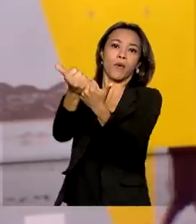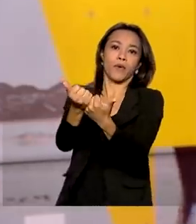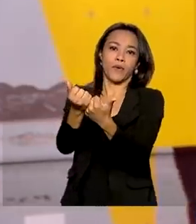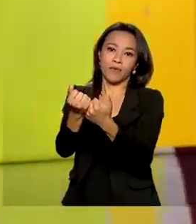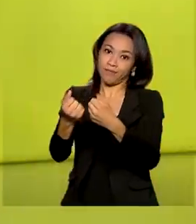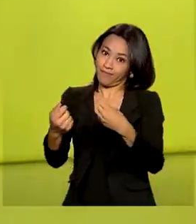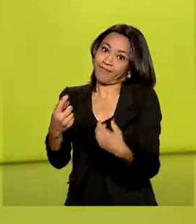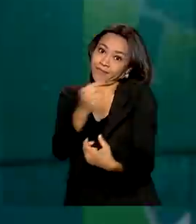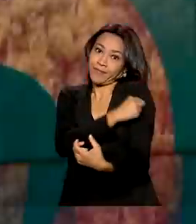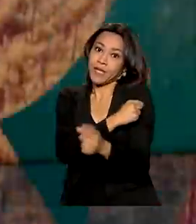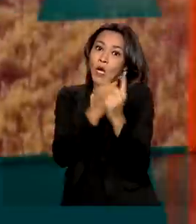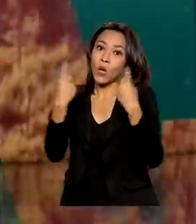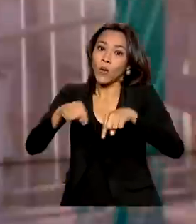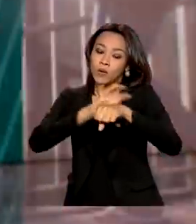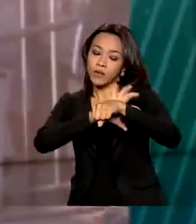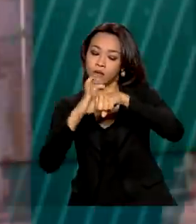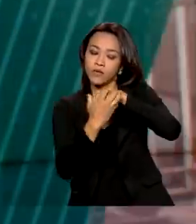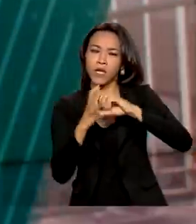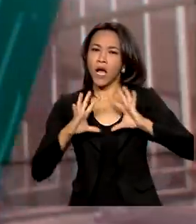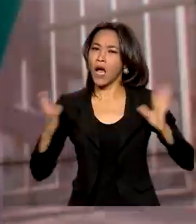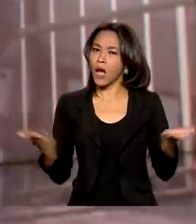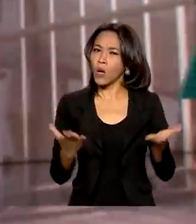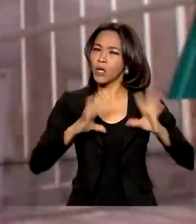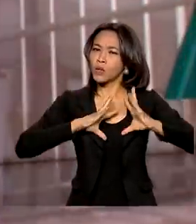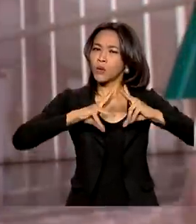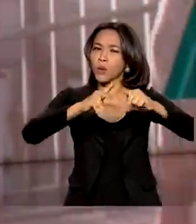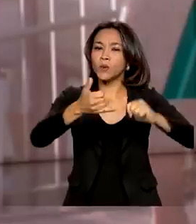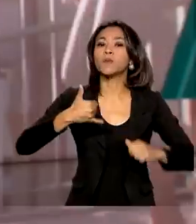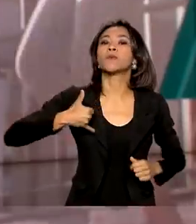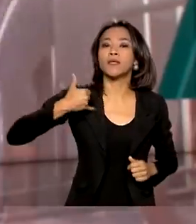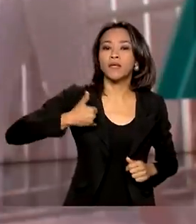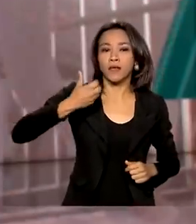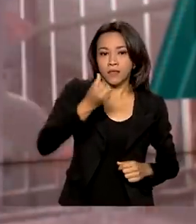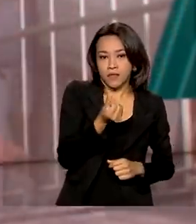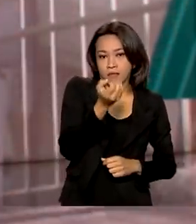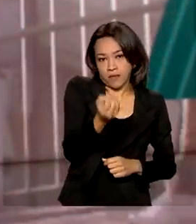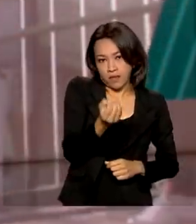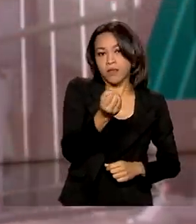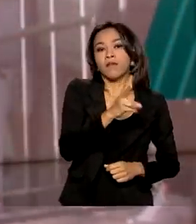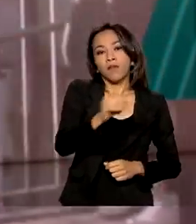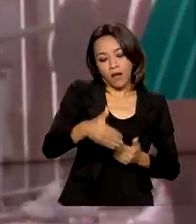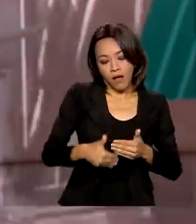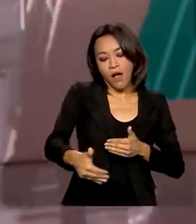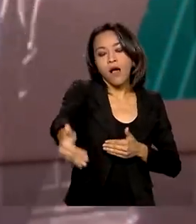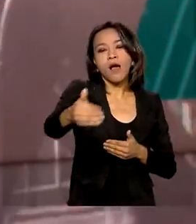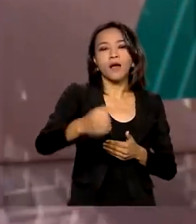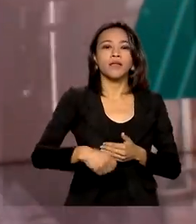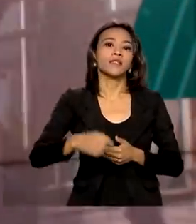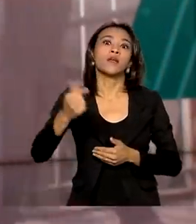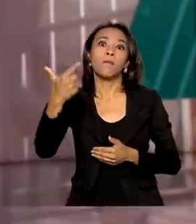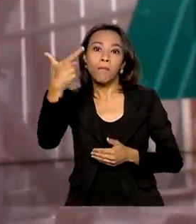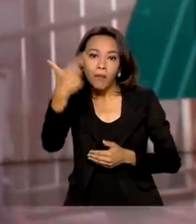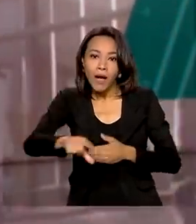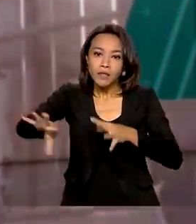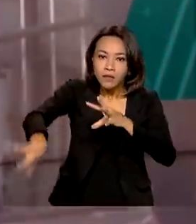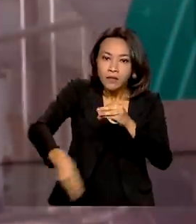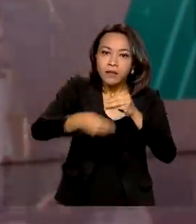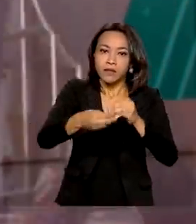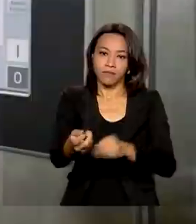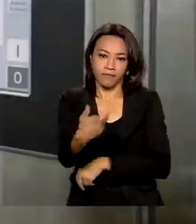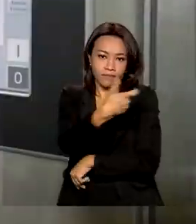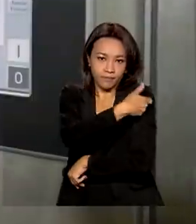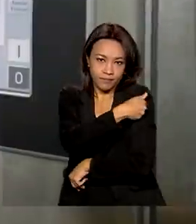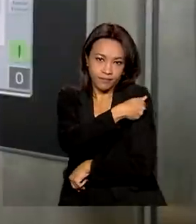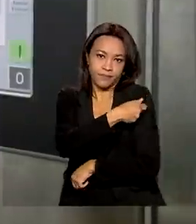-19. Agora, todos os brasileiros, a partir de 60 anos, vão poder receber uma dose extra do imunizante.